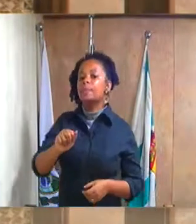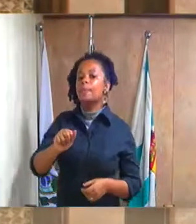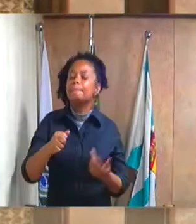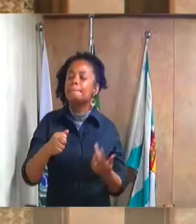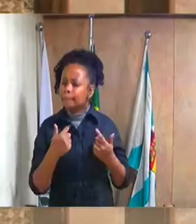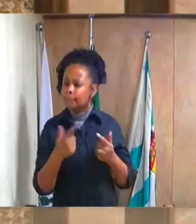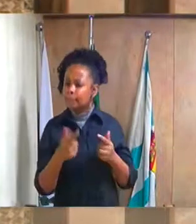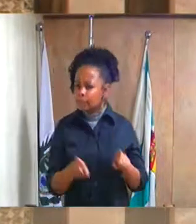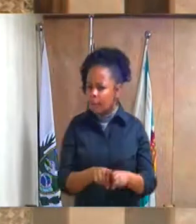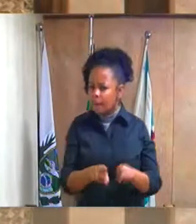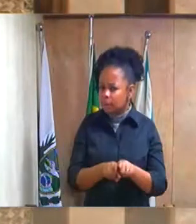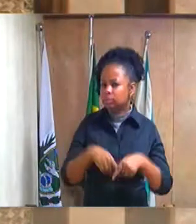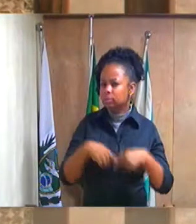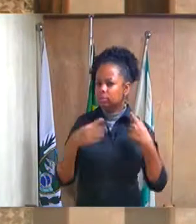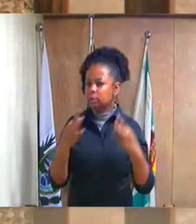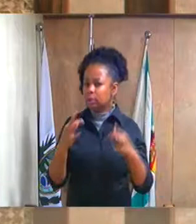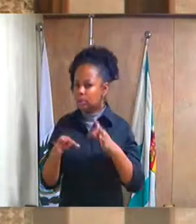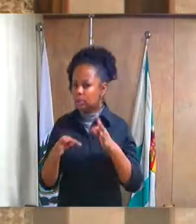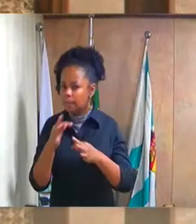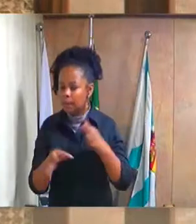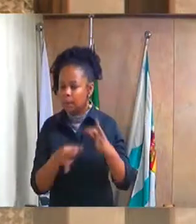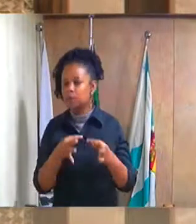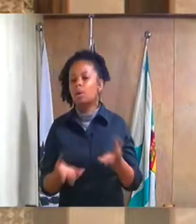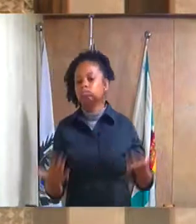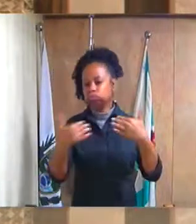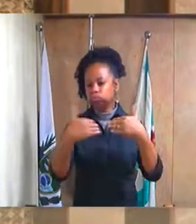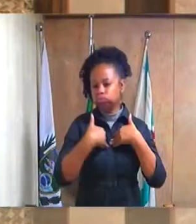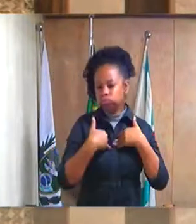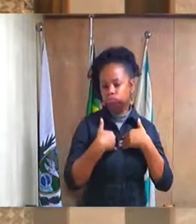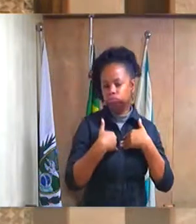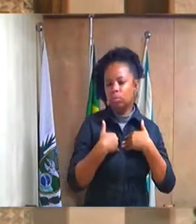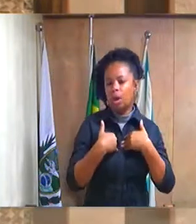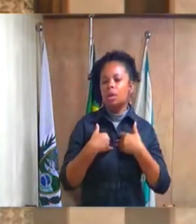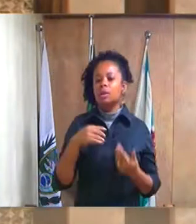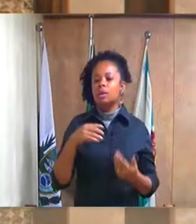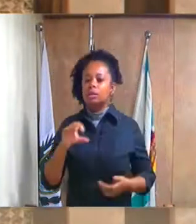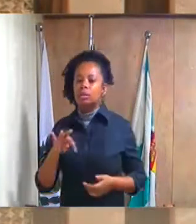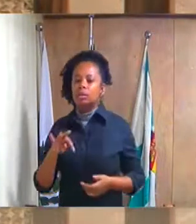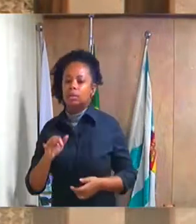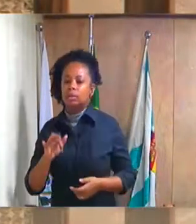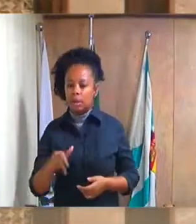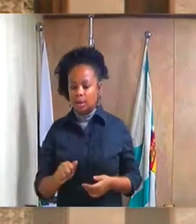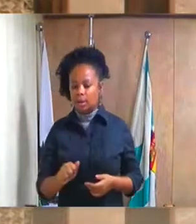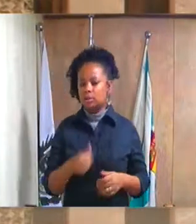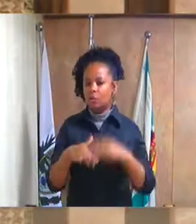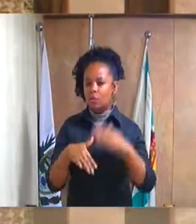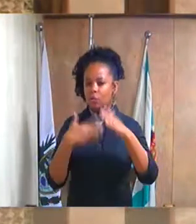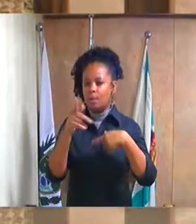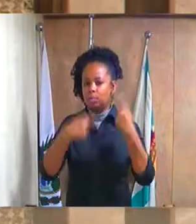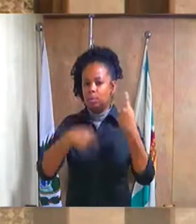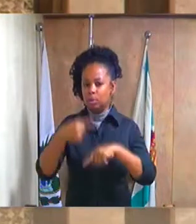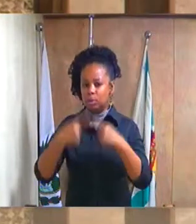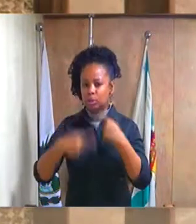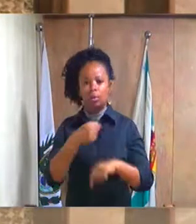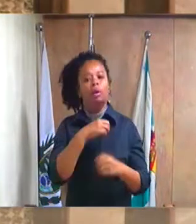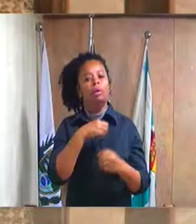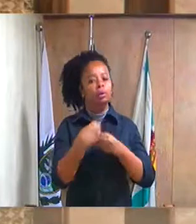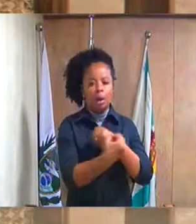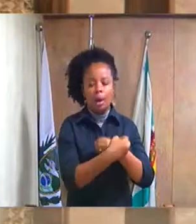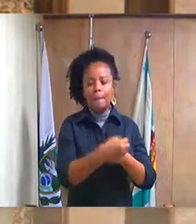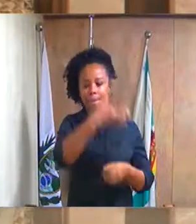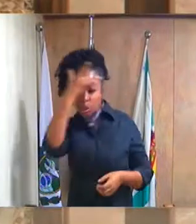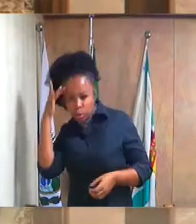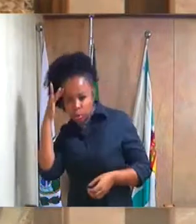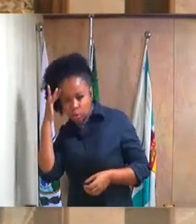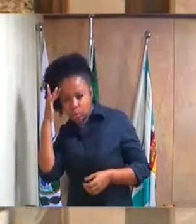Colégio Terapêutico do Especto Autista, CTEA, para desenvolvimento da Política Municipal dos Direitos das Pessoas com Transtorno